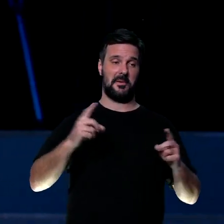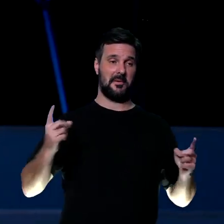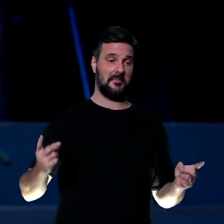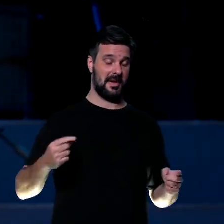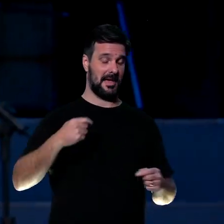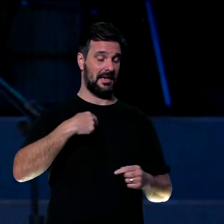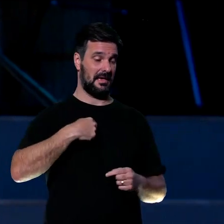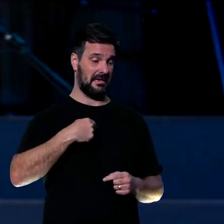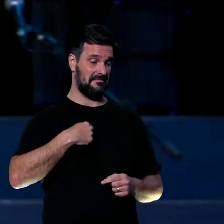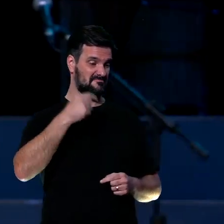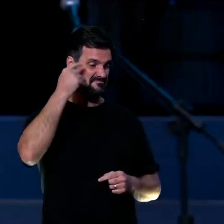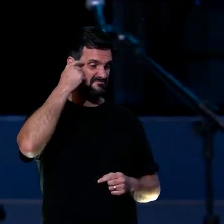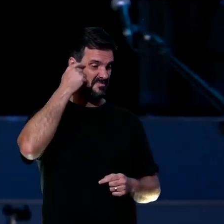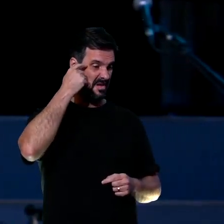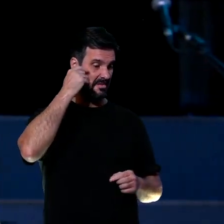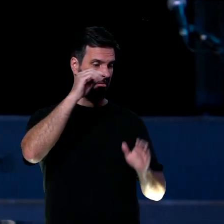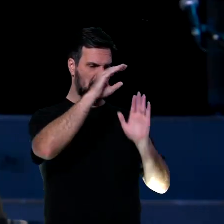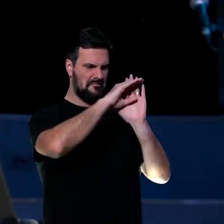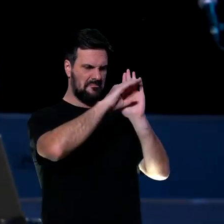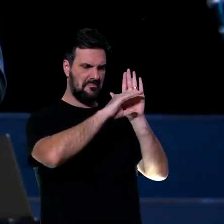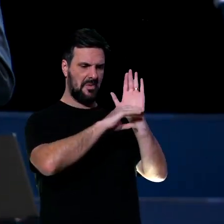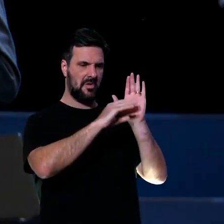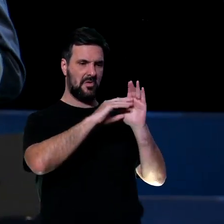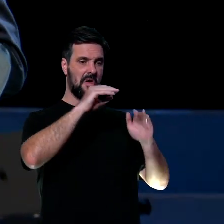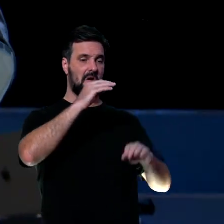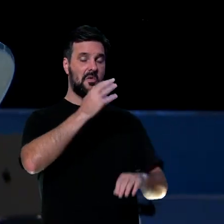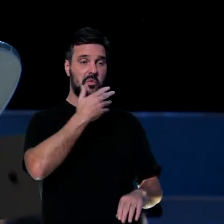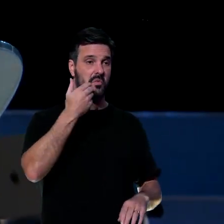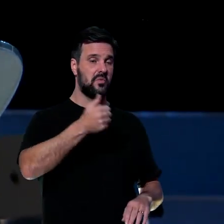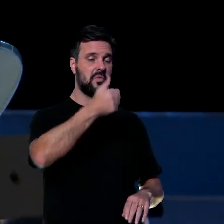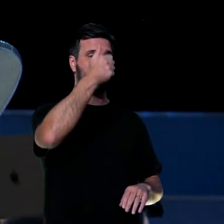jeito que eu quero. Esse é o Deus que a gente serve.